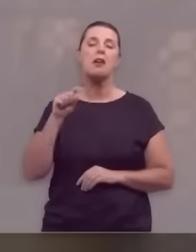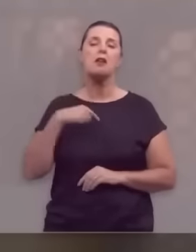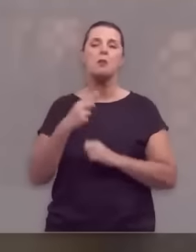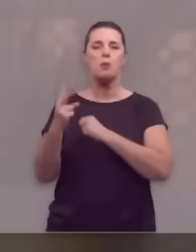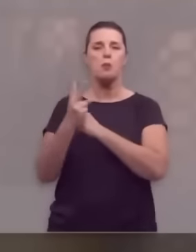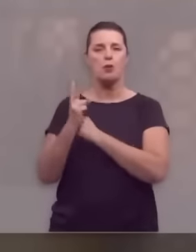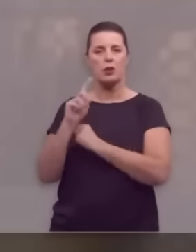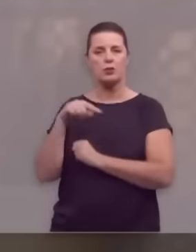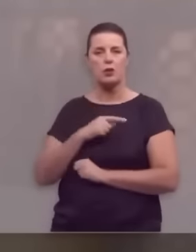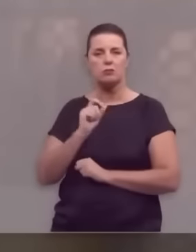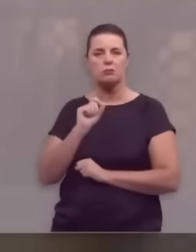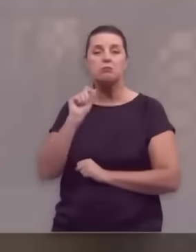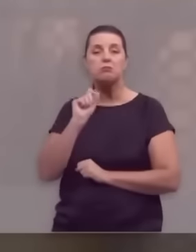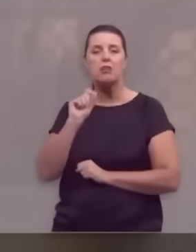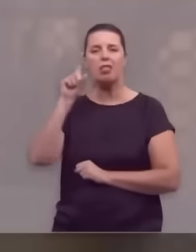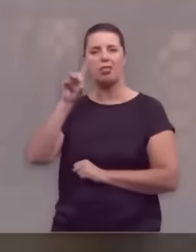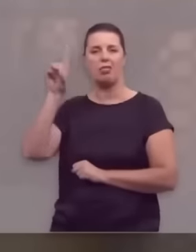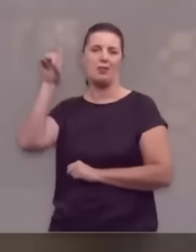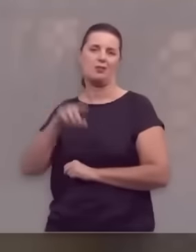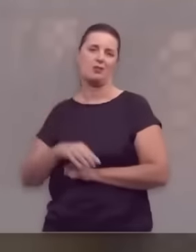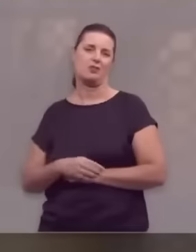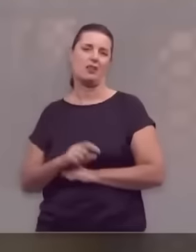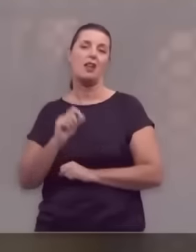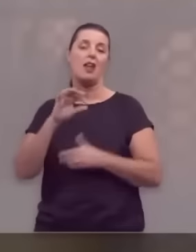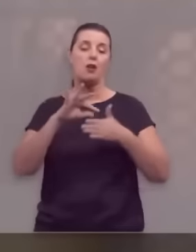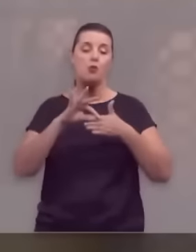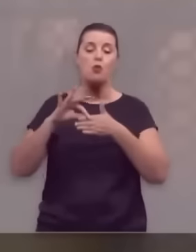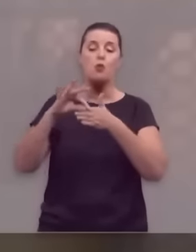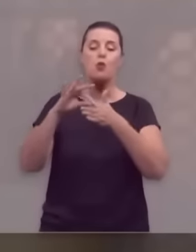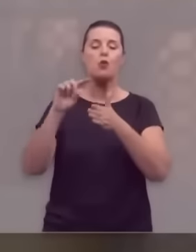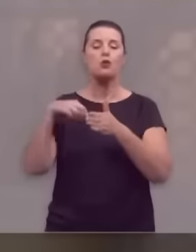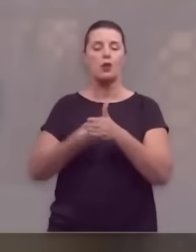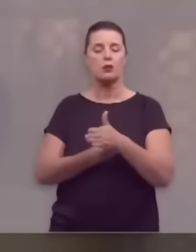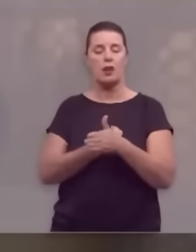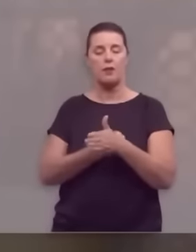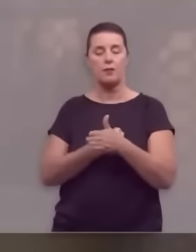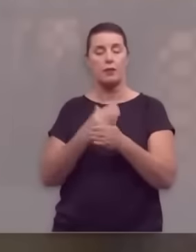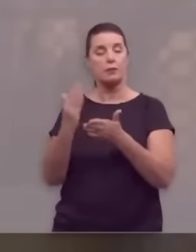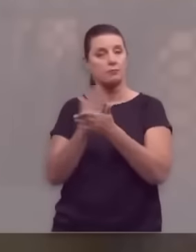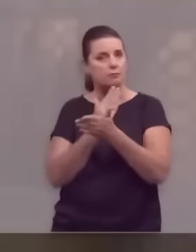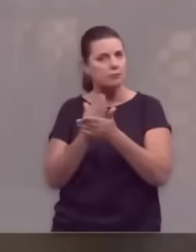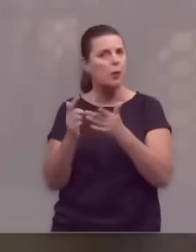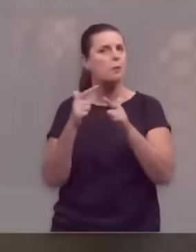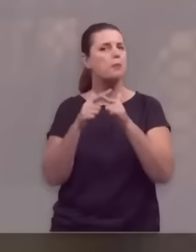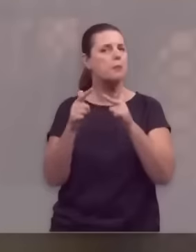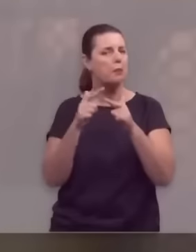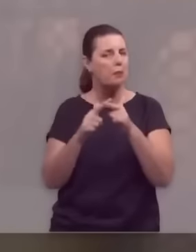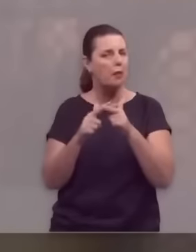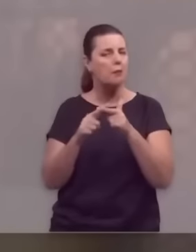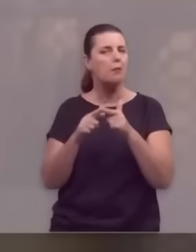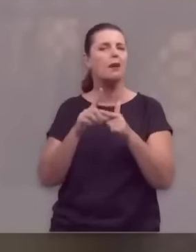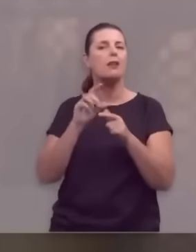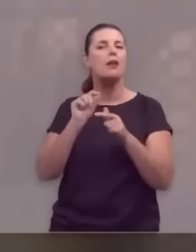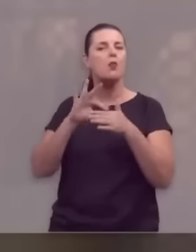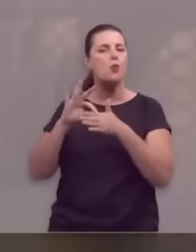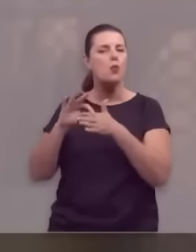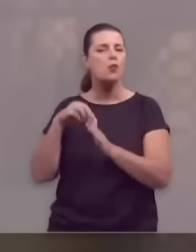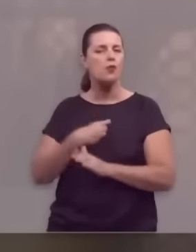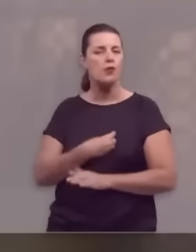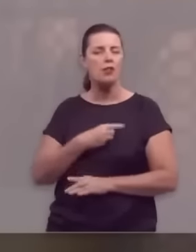protege é Deus, quem nos conduz em triunfo, apesar de todas as adversidades, é Deus.